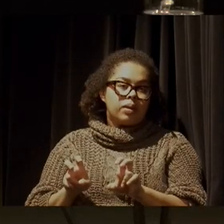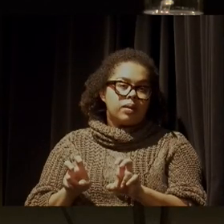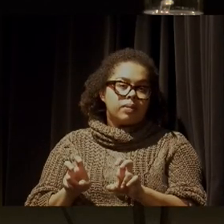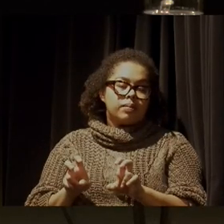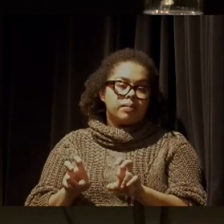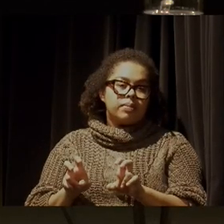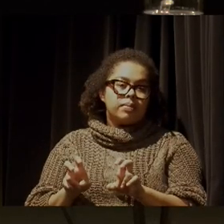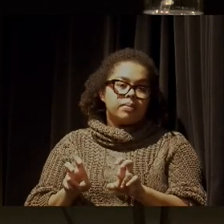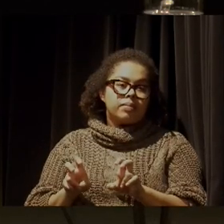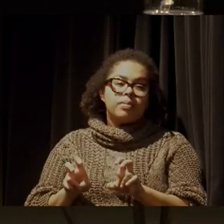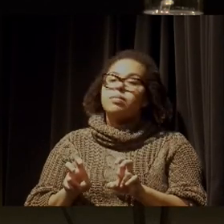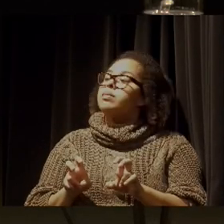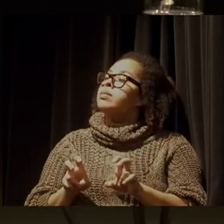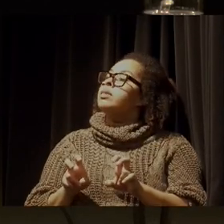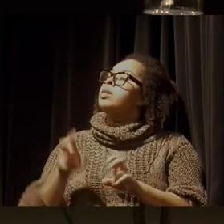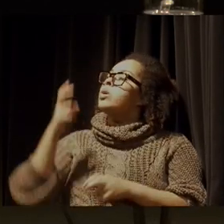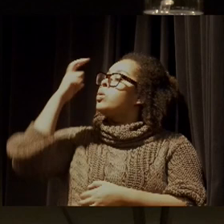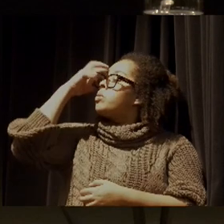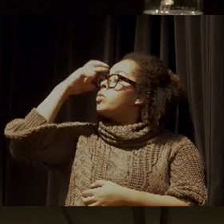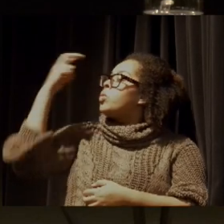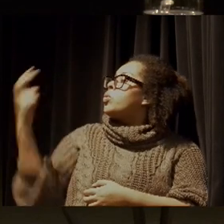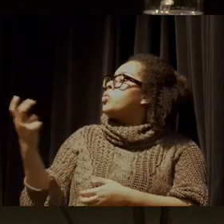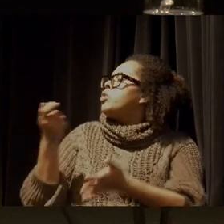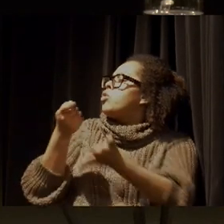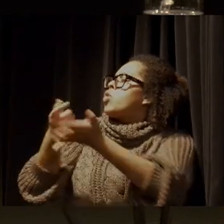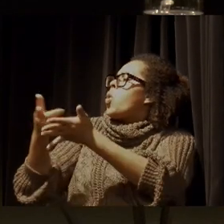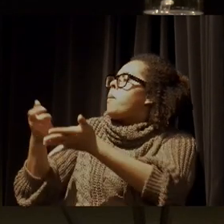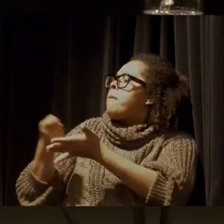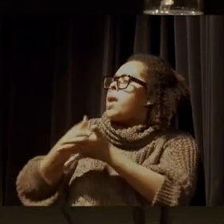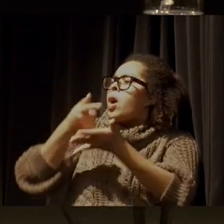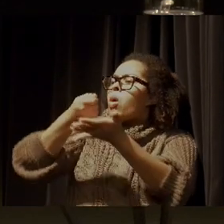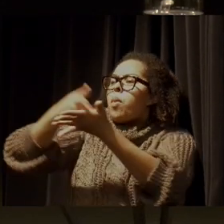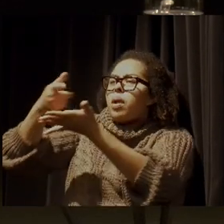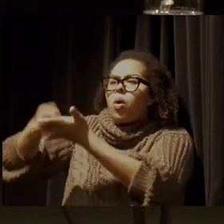sobre essa cultura de consumo, como é que a gente